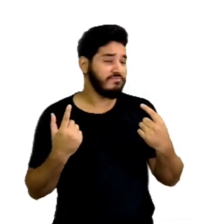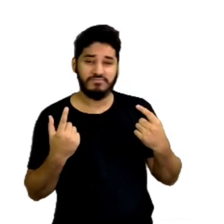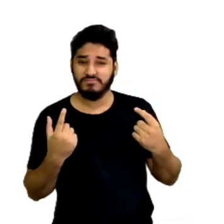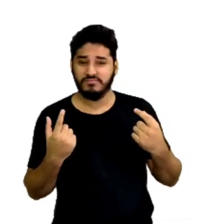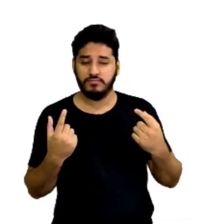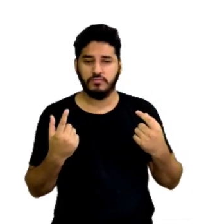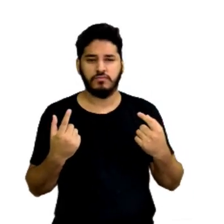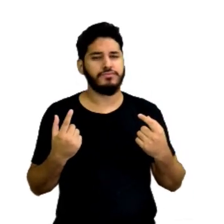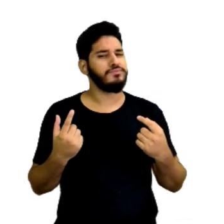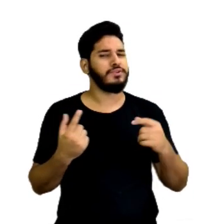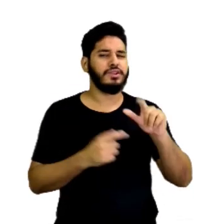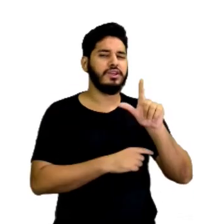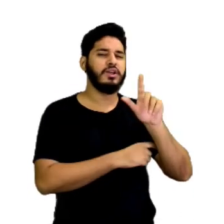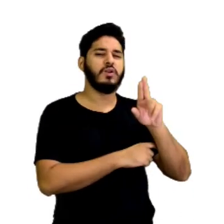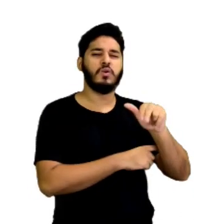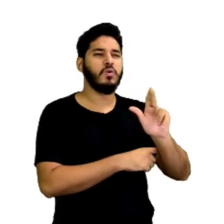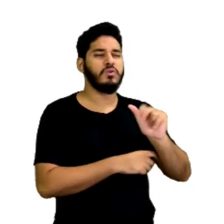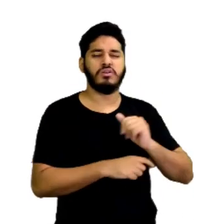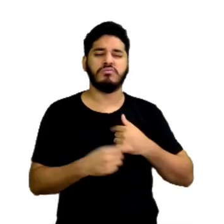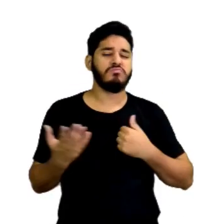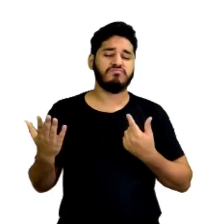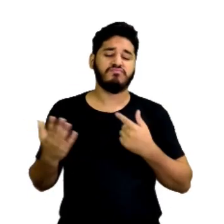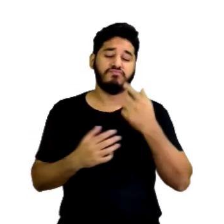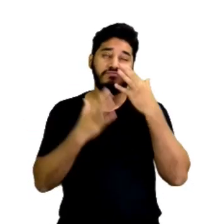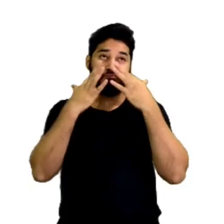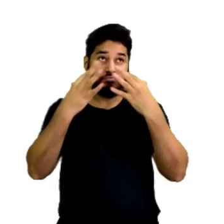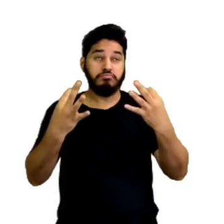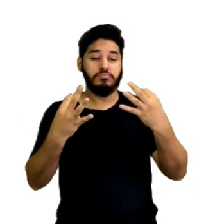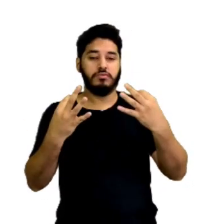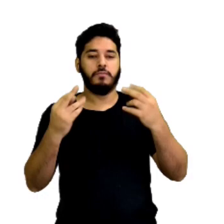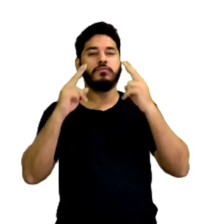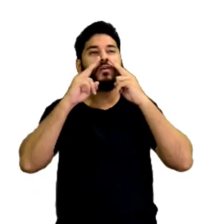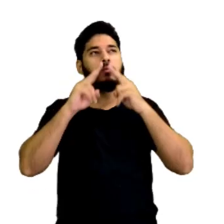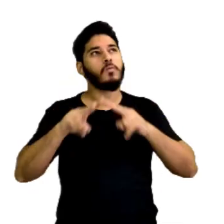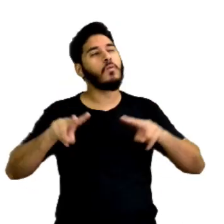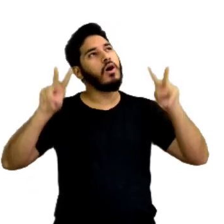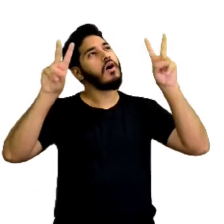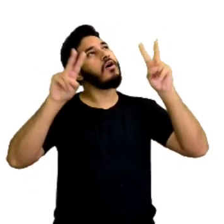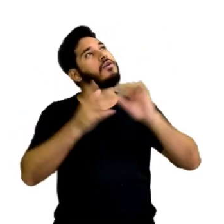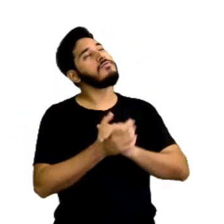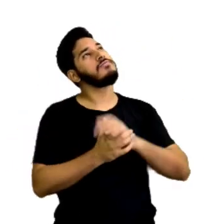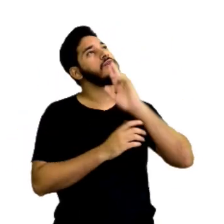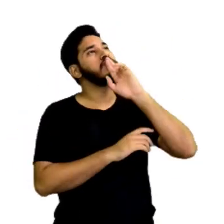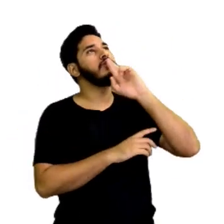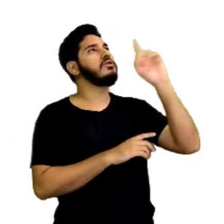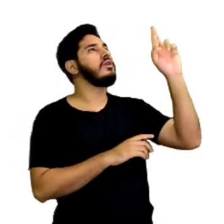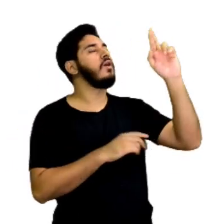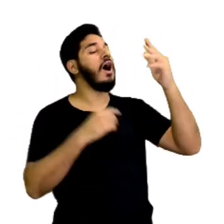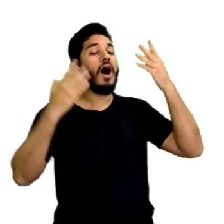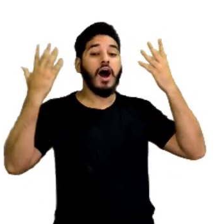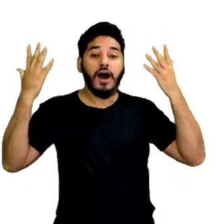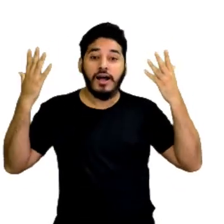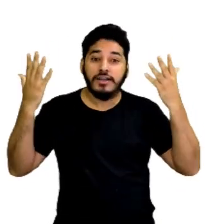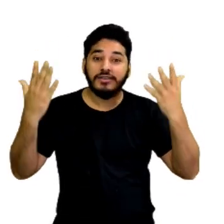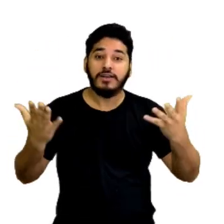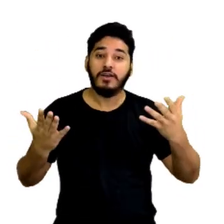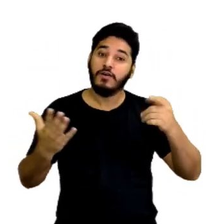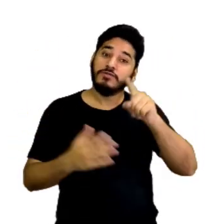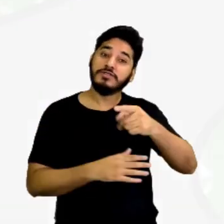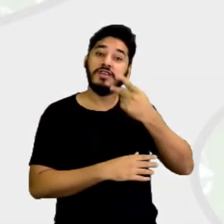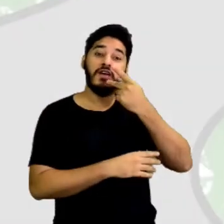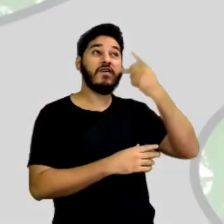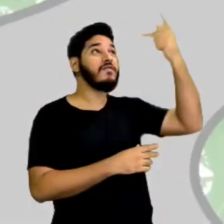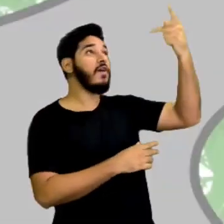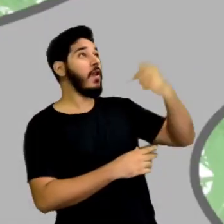Que Luna não se admirou. Olhou para o alto e respondeu. Até que enfim, você falou